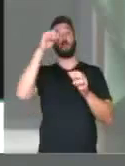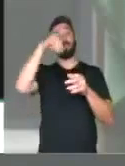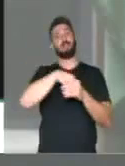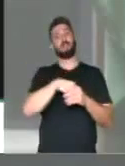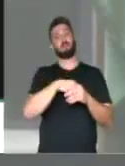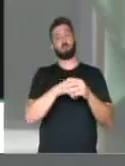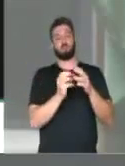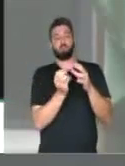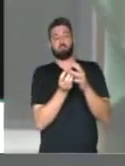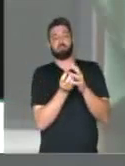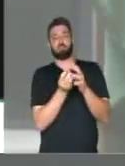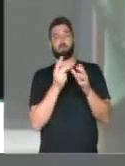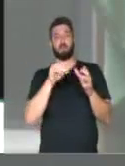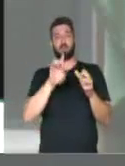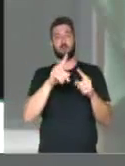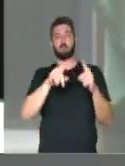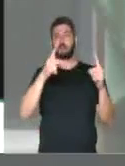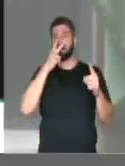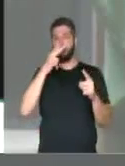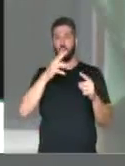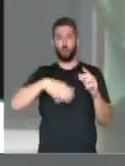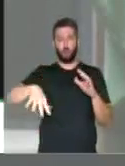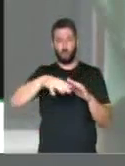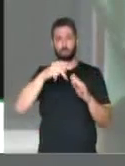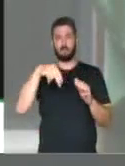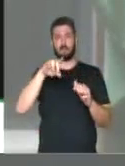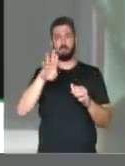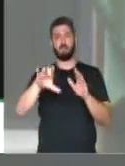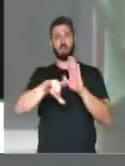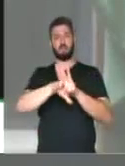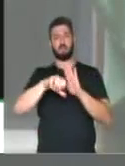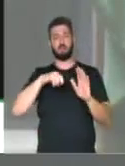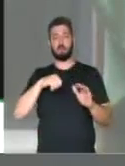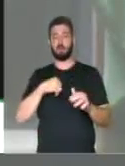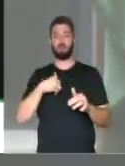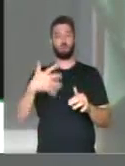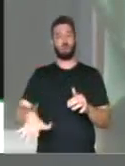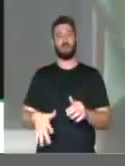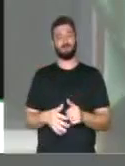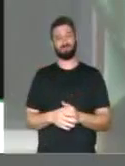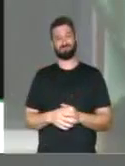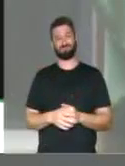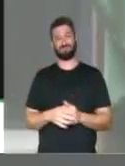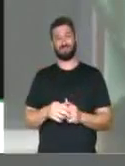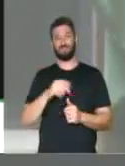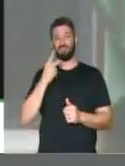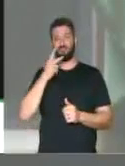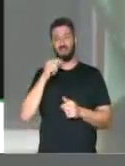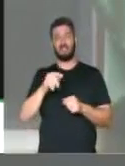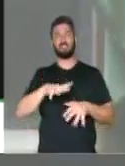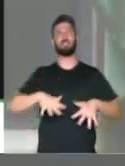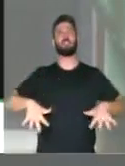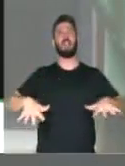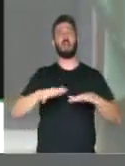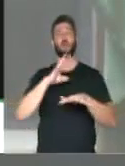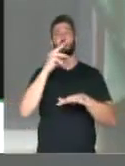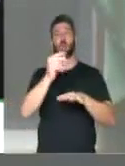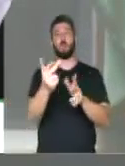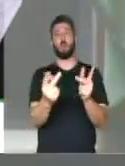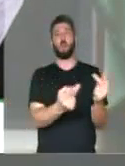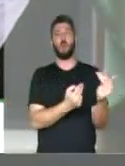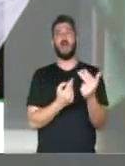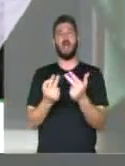de que o PMDB, como um todo, é uma organização criminosa. E eu não queria cair nessa generalização.